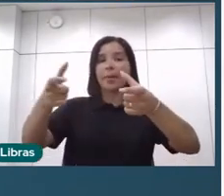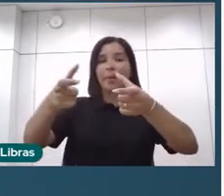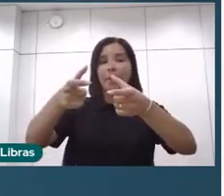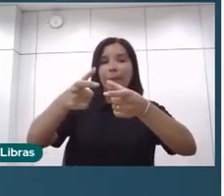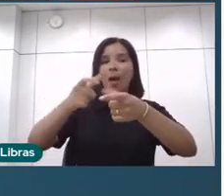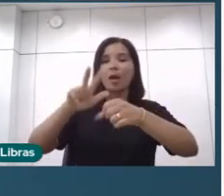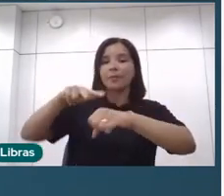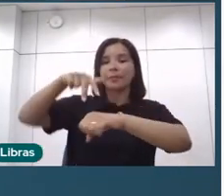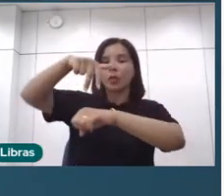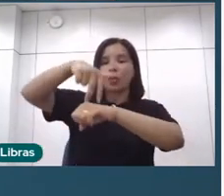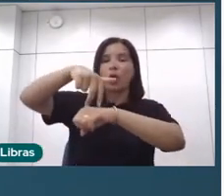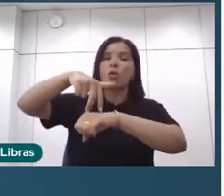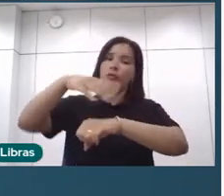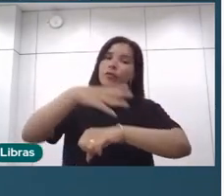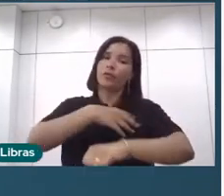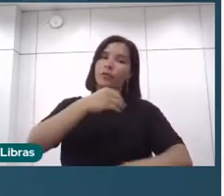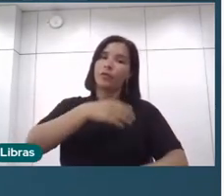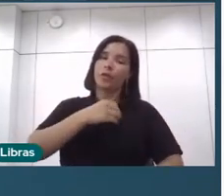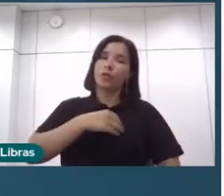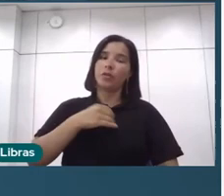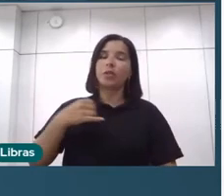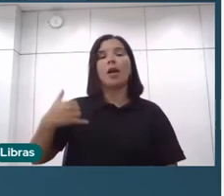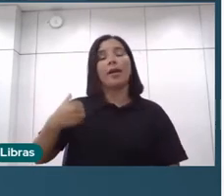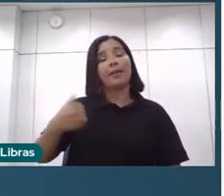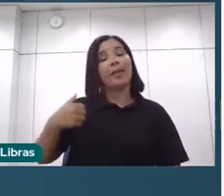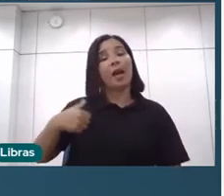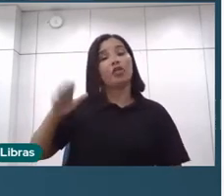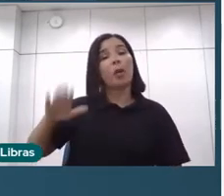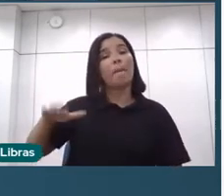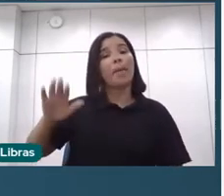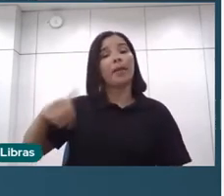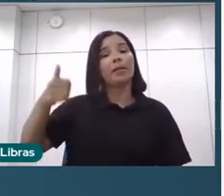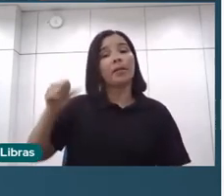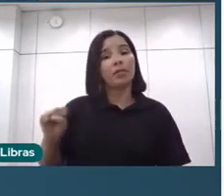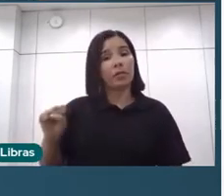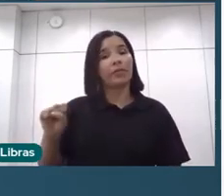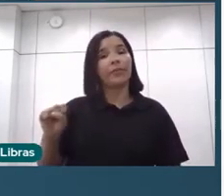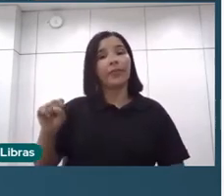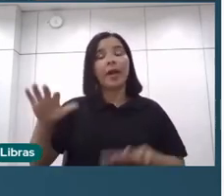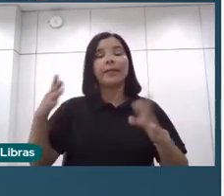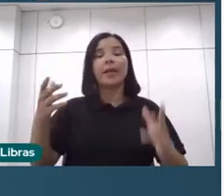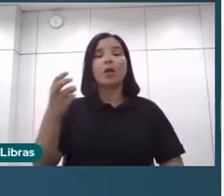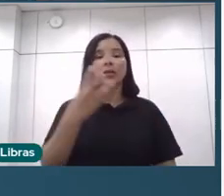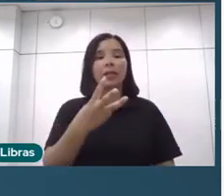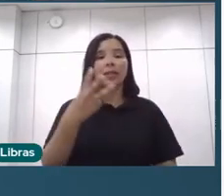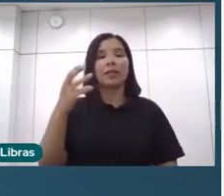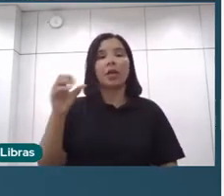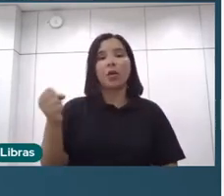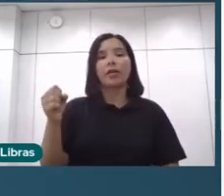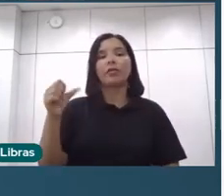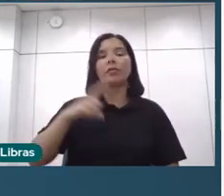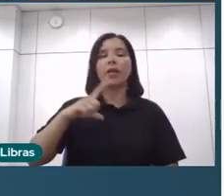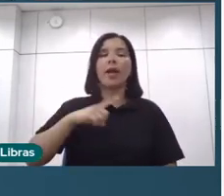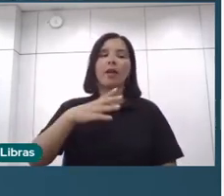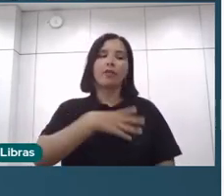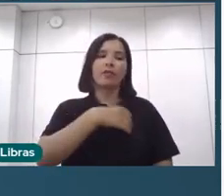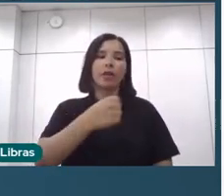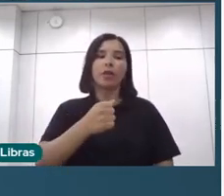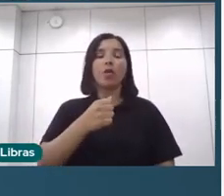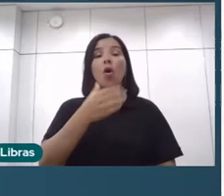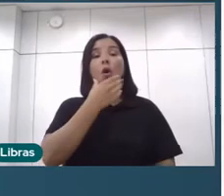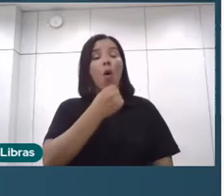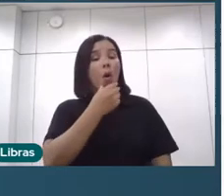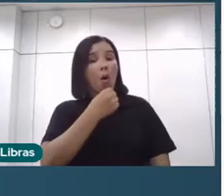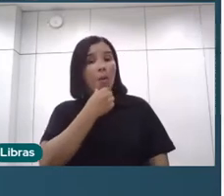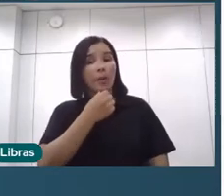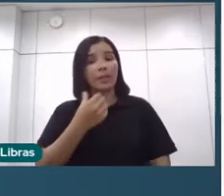de liderança com filhos menores de idade. Então, 38% das mulheres têm filhos menores de idade, enquanto os homens, 66% têm